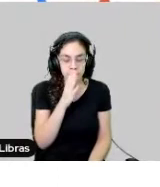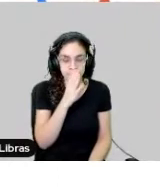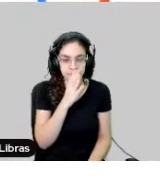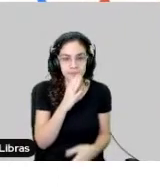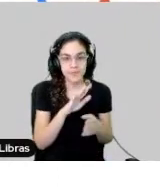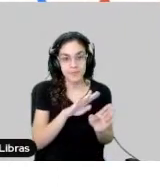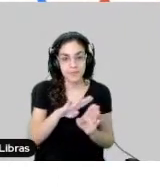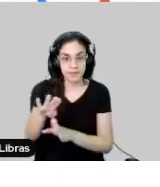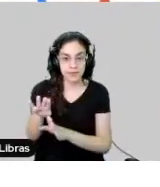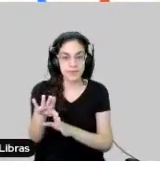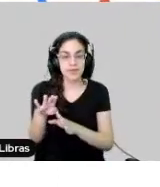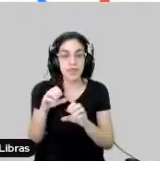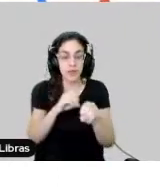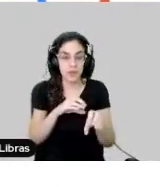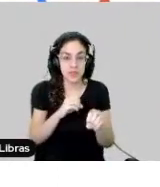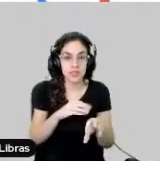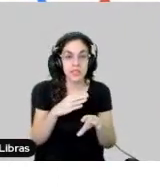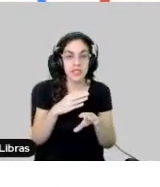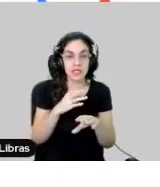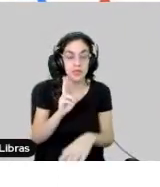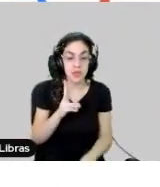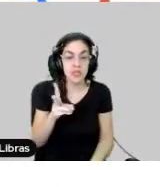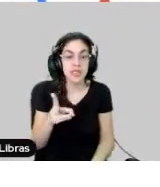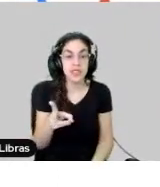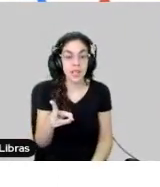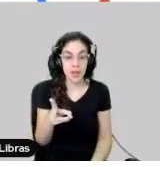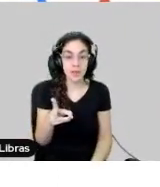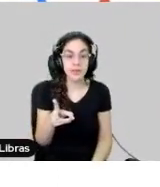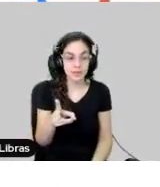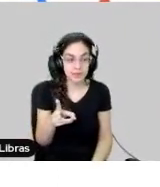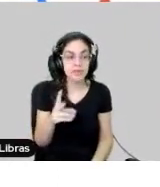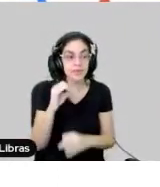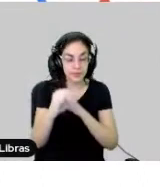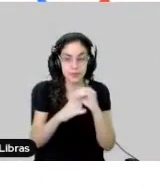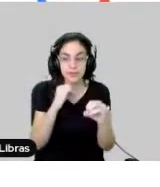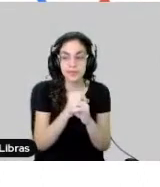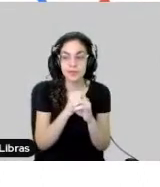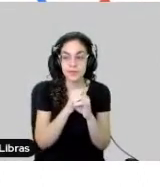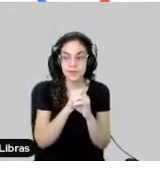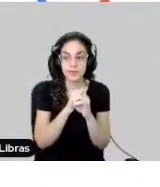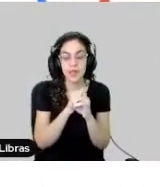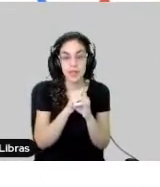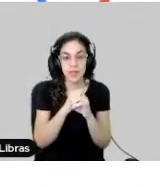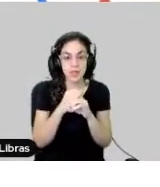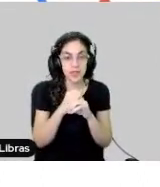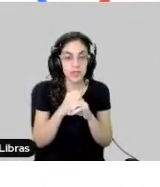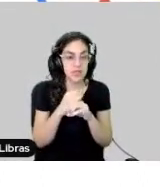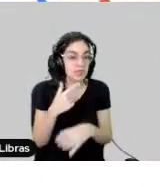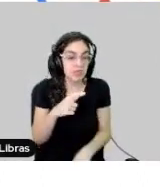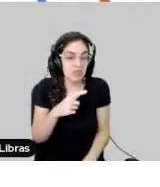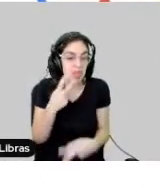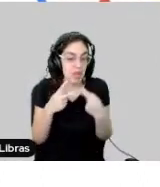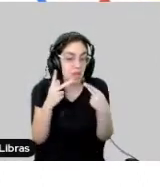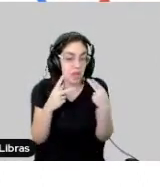com a qualidade de sempre, mesmo nós estamos estando remoto, né? Eu acho que eu não tenho mais muito para falar. Se alguém